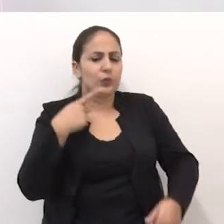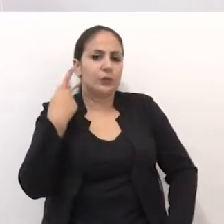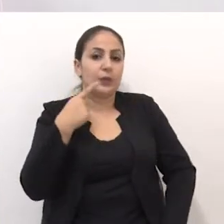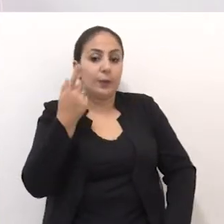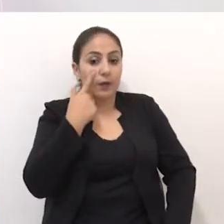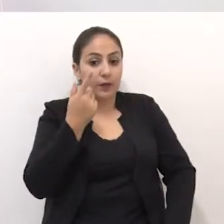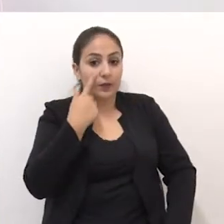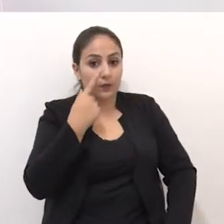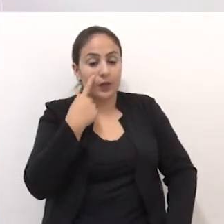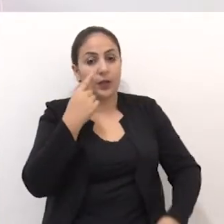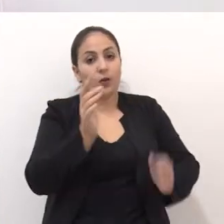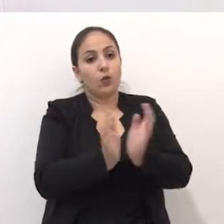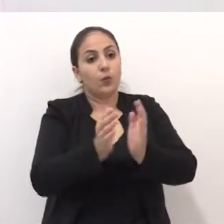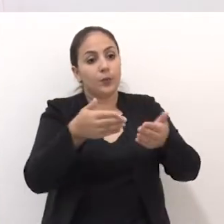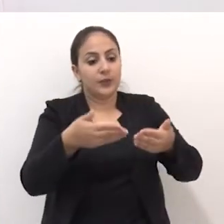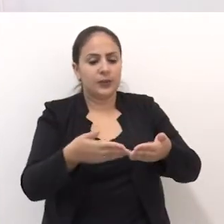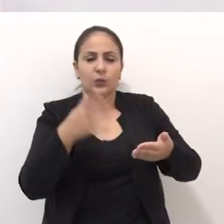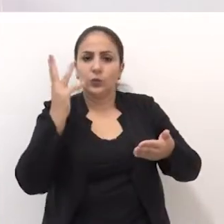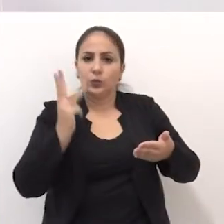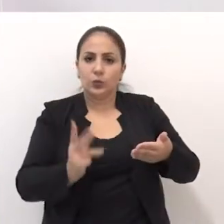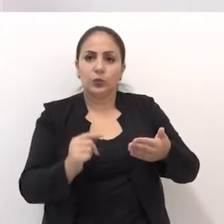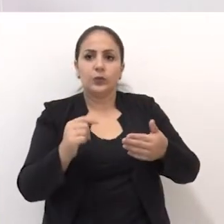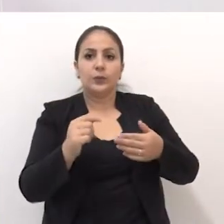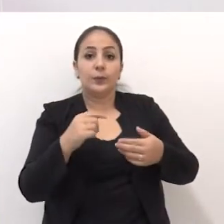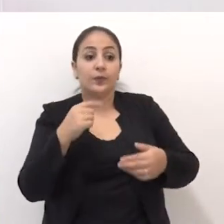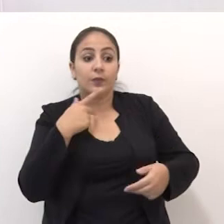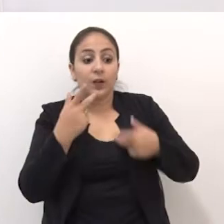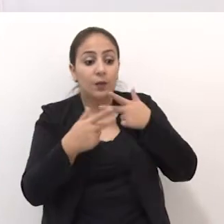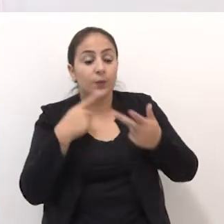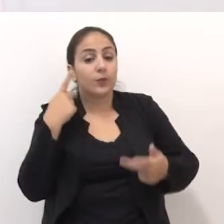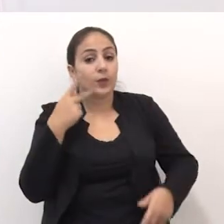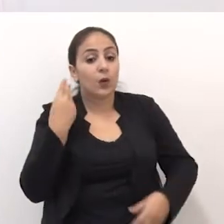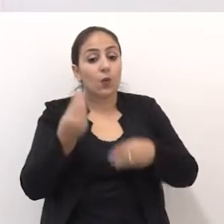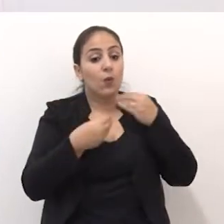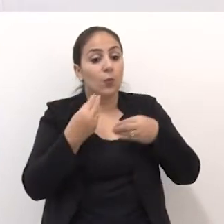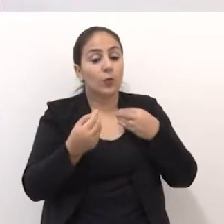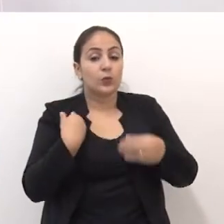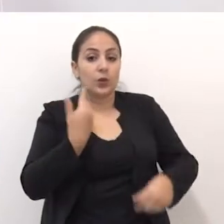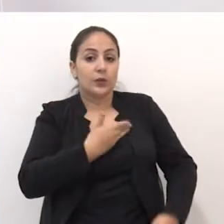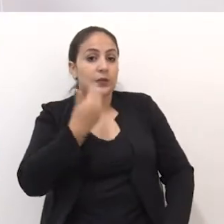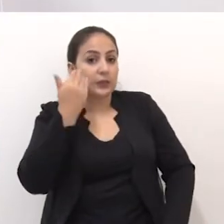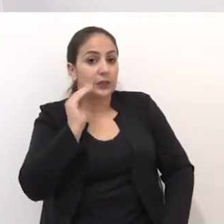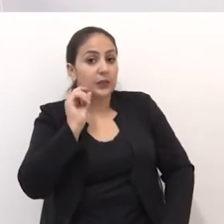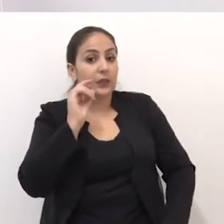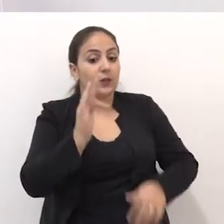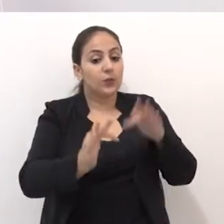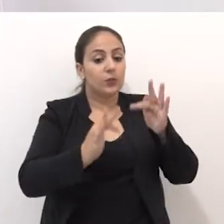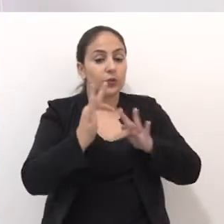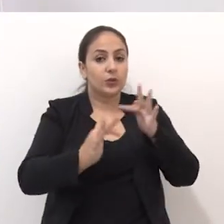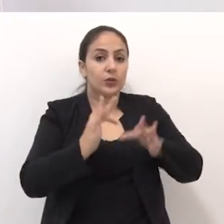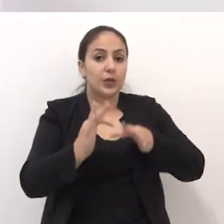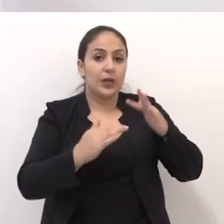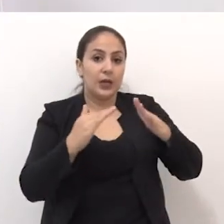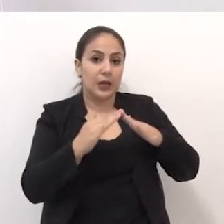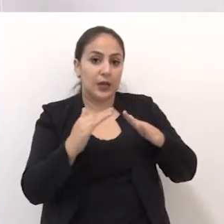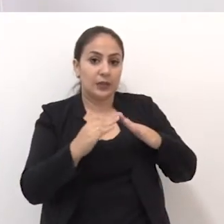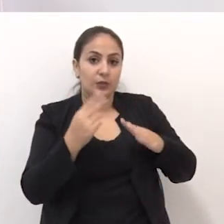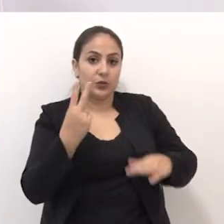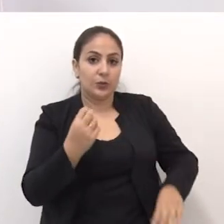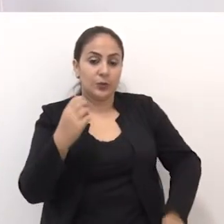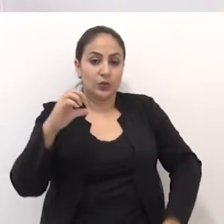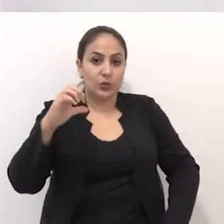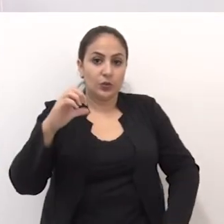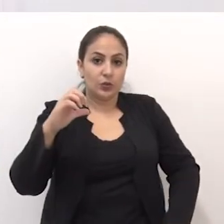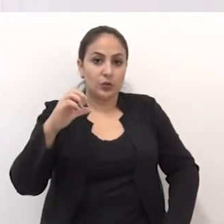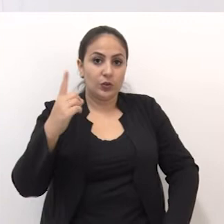comissões e colocar para os vereadores como é que nós entendemos que deve funcionar a casa em 2019.